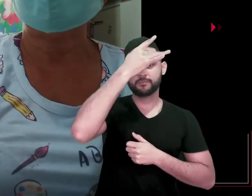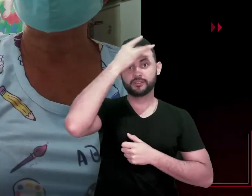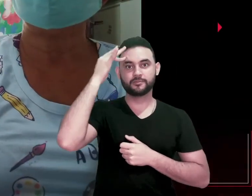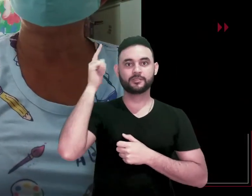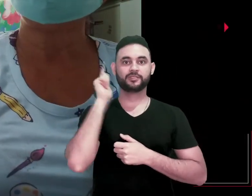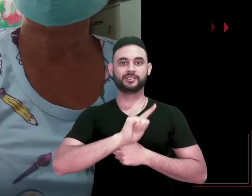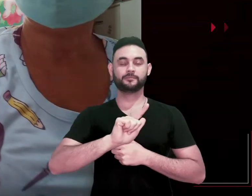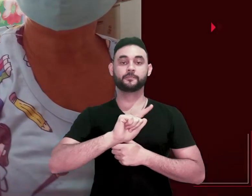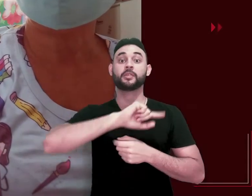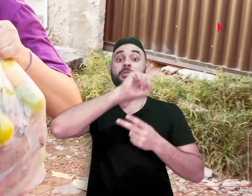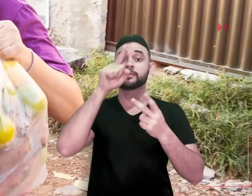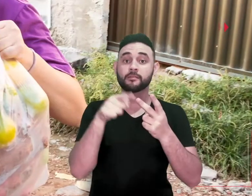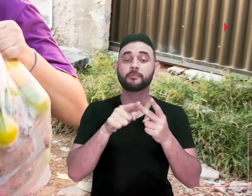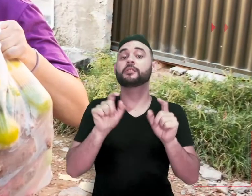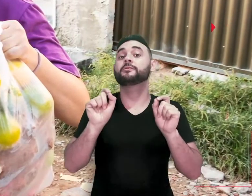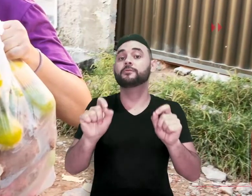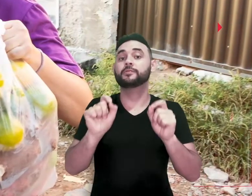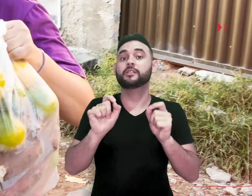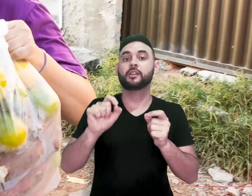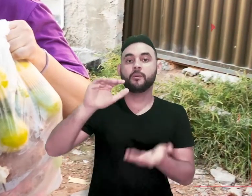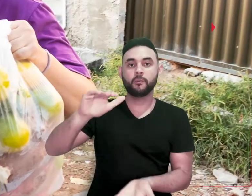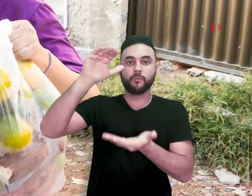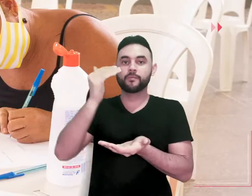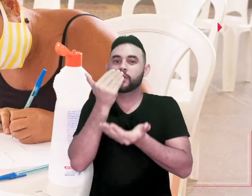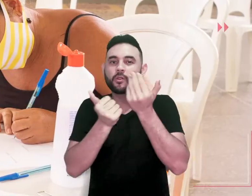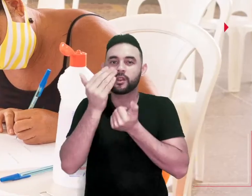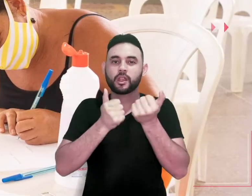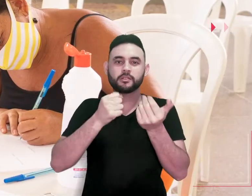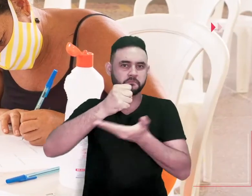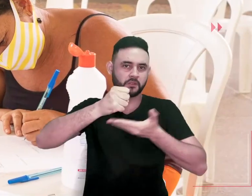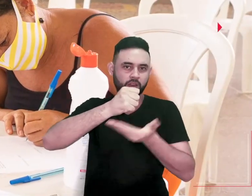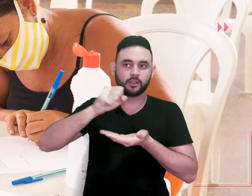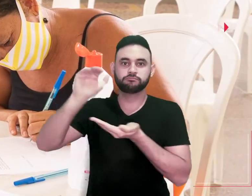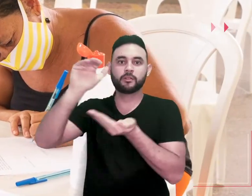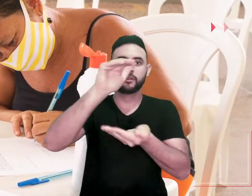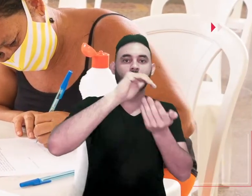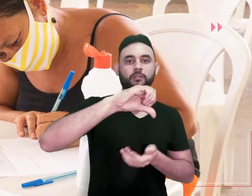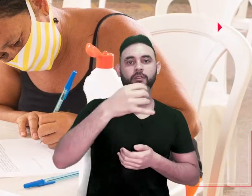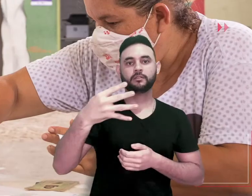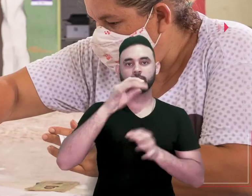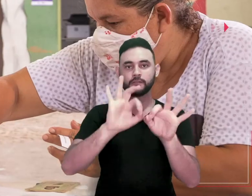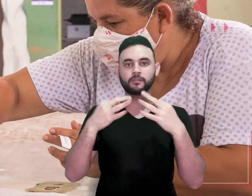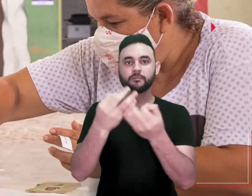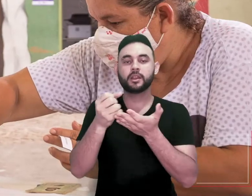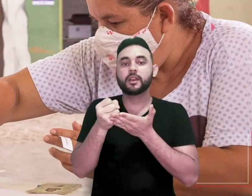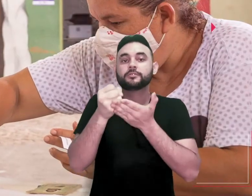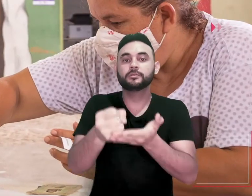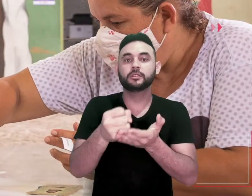disso, foram distribuídas cerca de 300 cestas básicas para 94 famílias, beneficiando